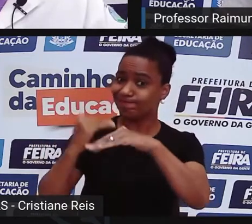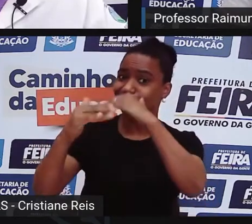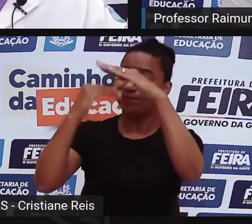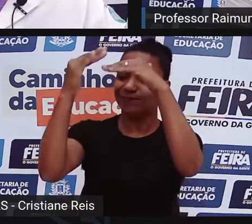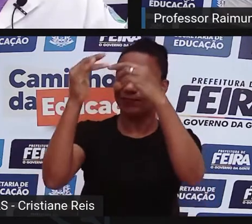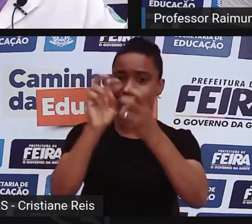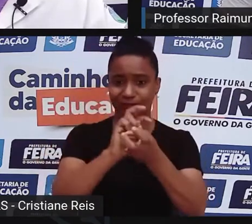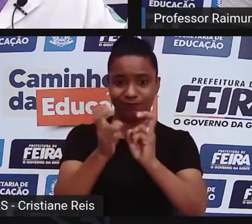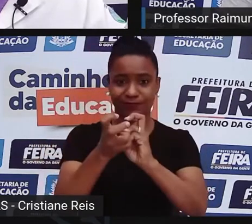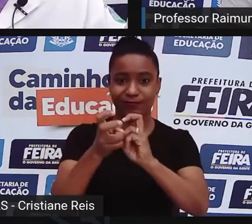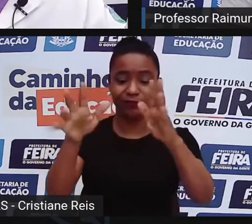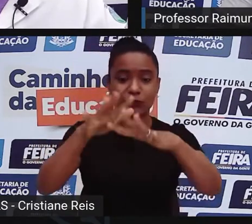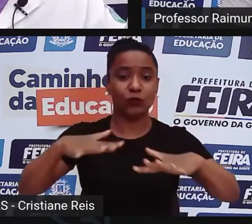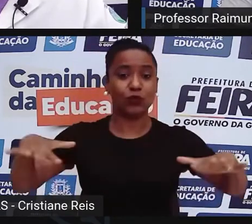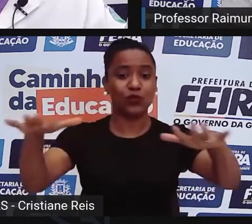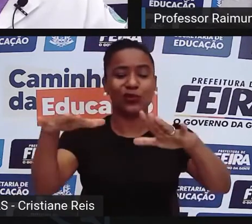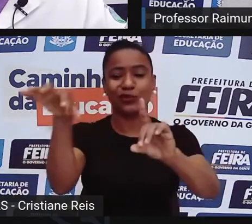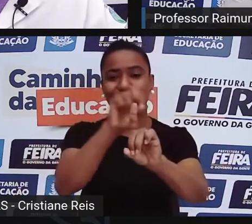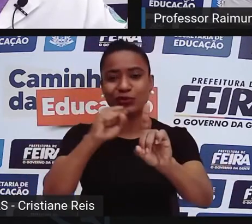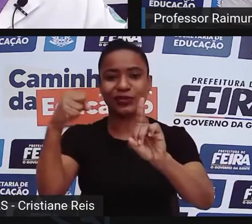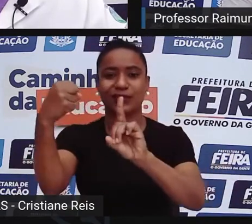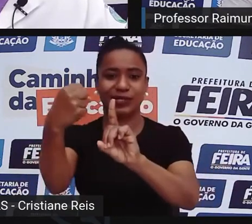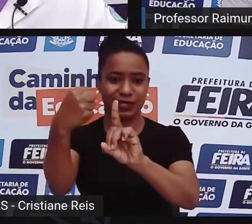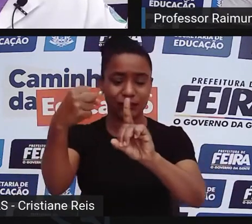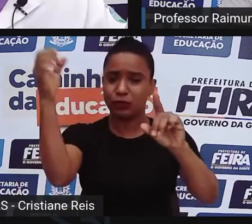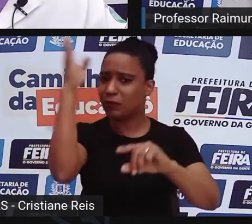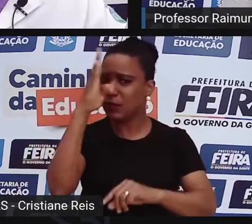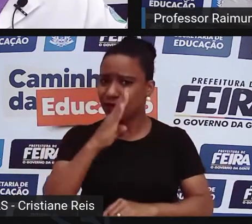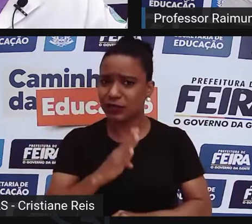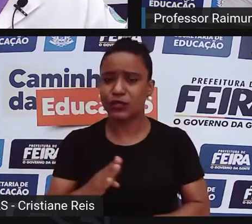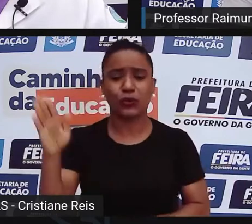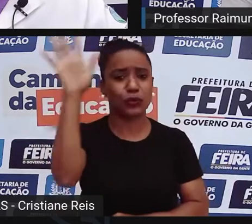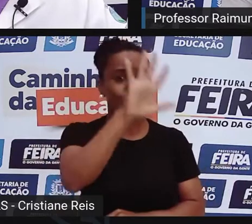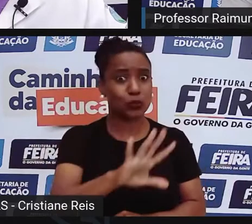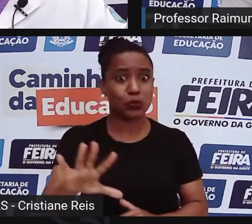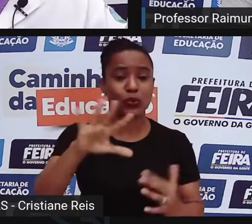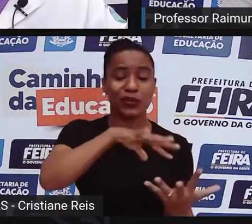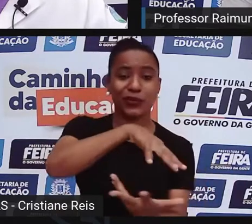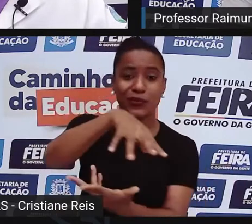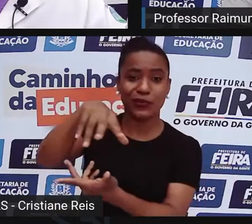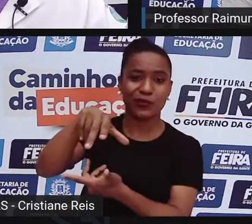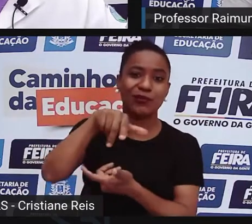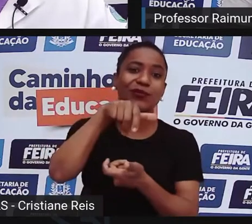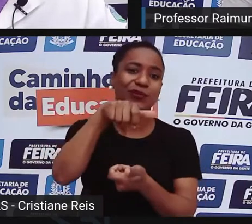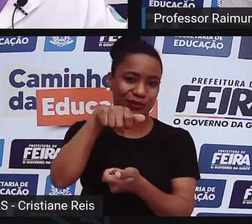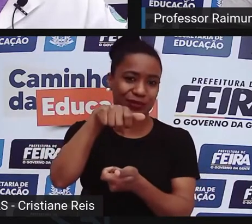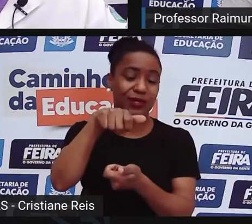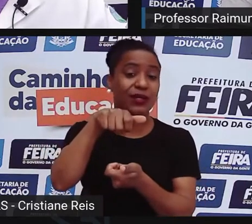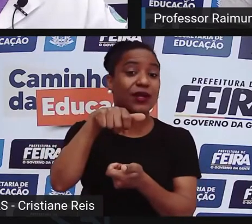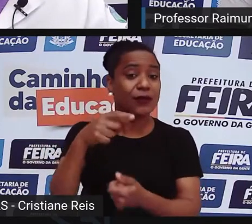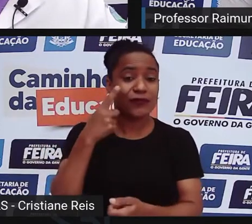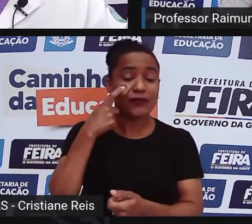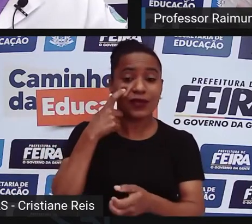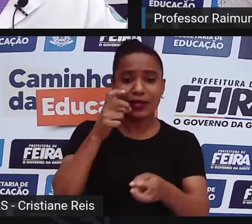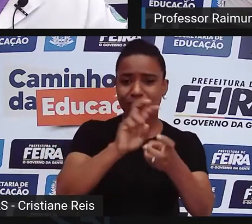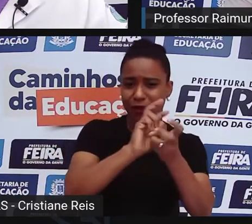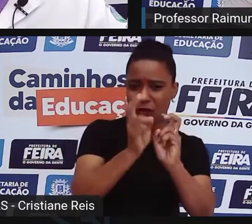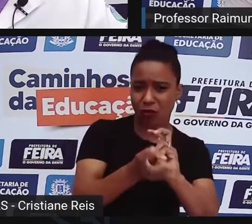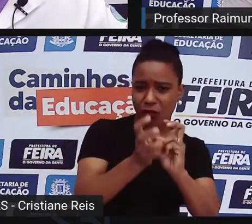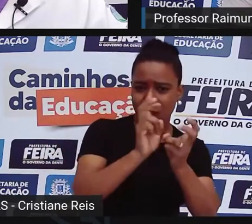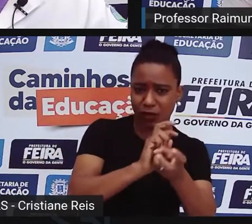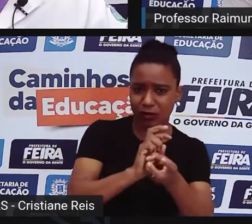sociedade, o nosso Brasil, o nosso mundo, ela venha reconhecer a capoeira ainda